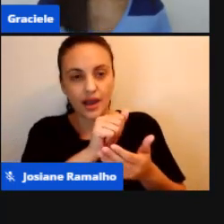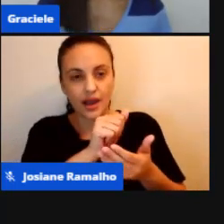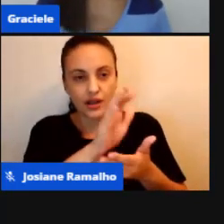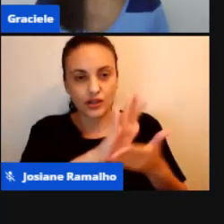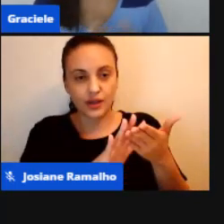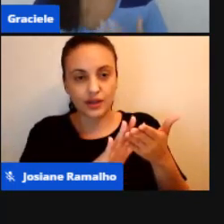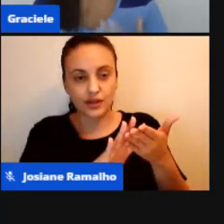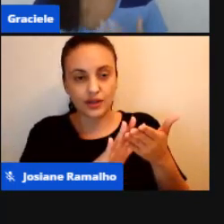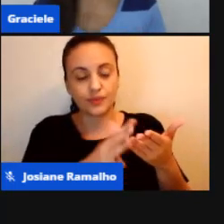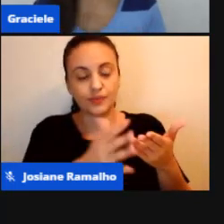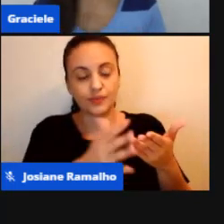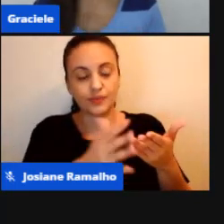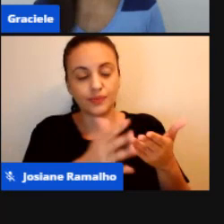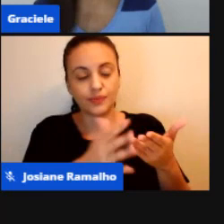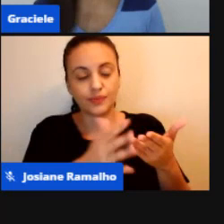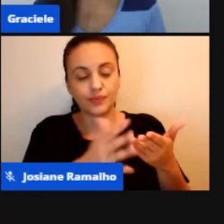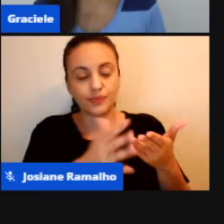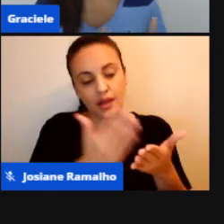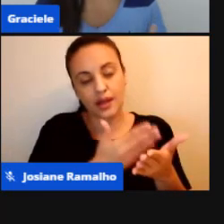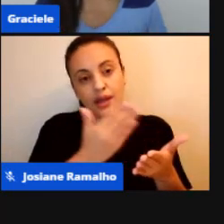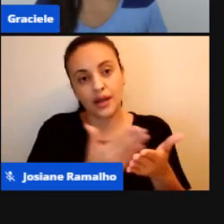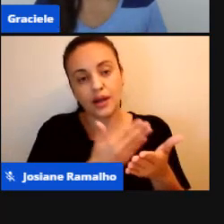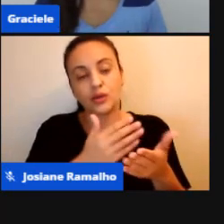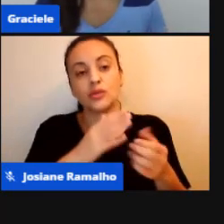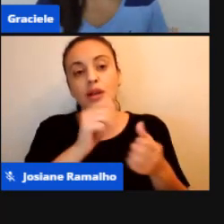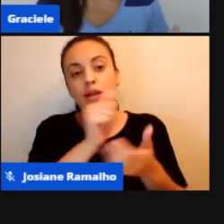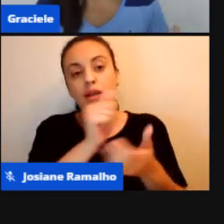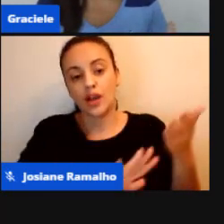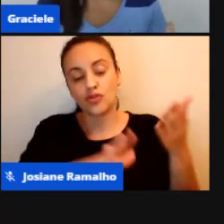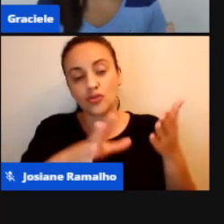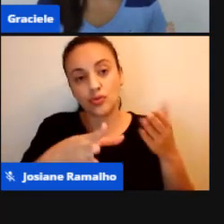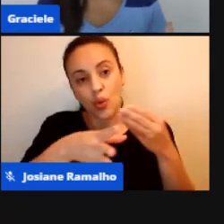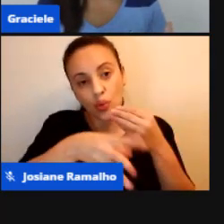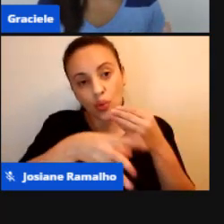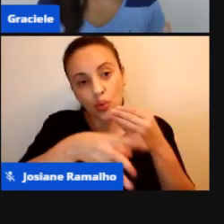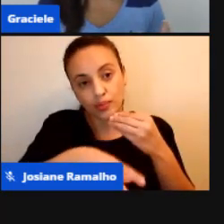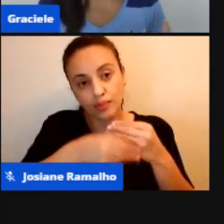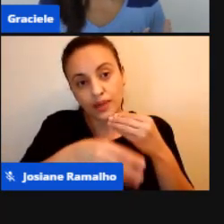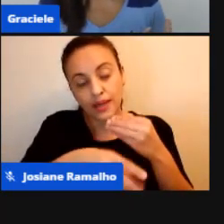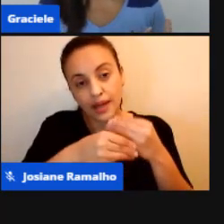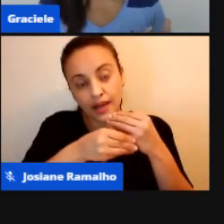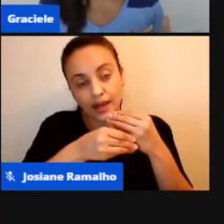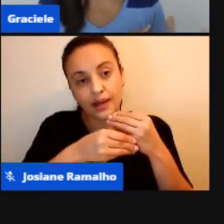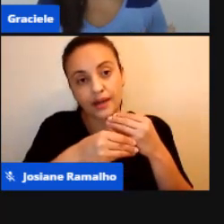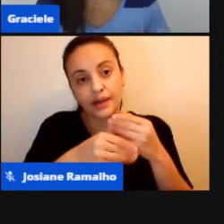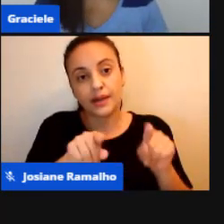foram Feitas Complementar E vamos Fazendo Aquele